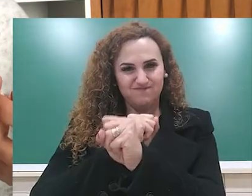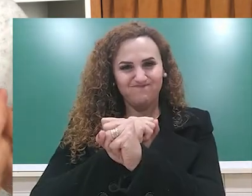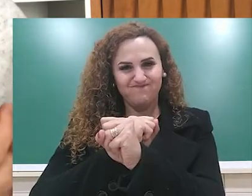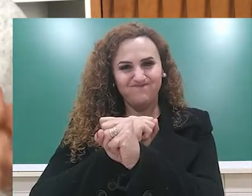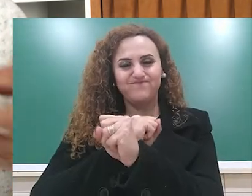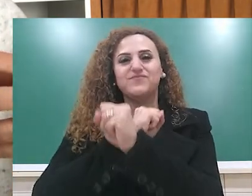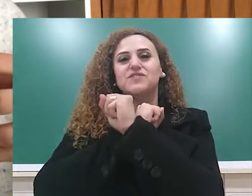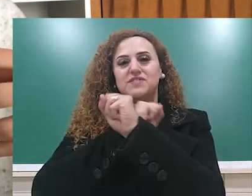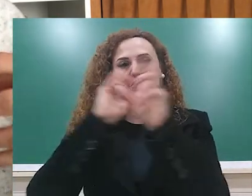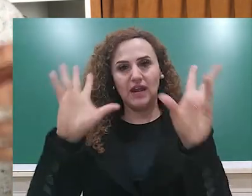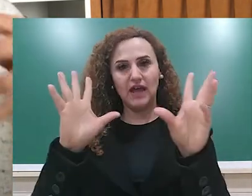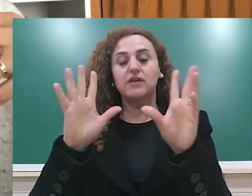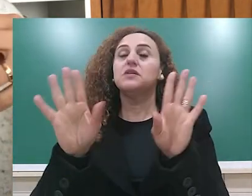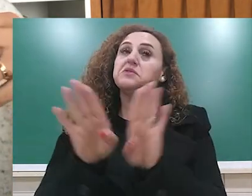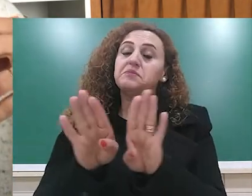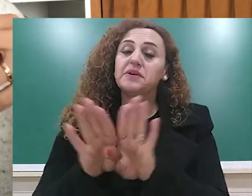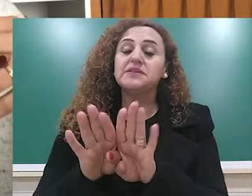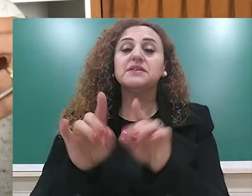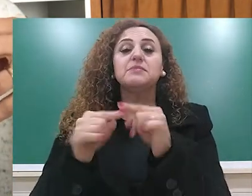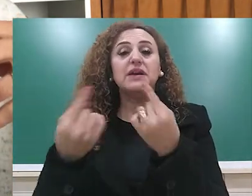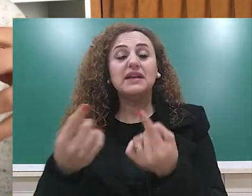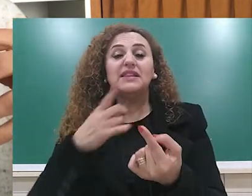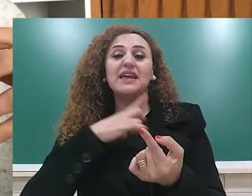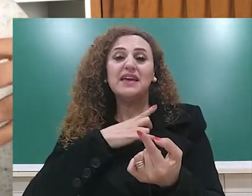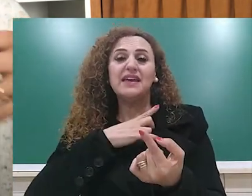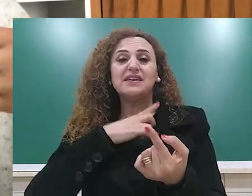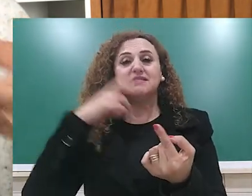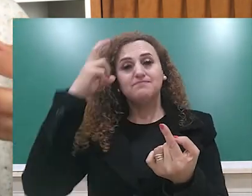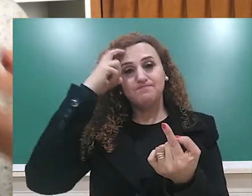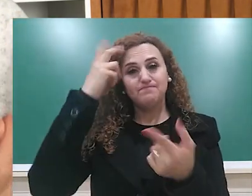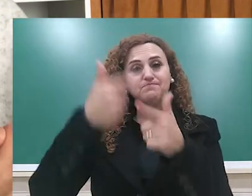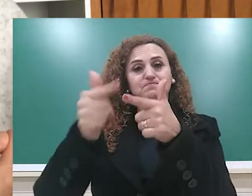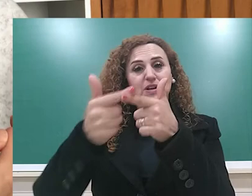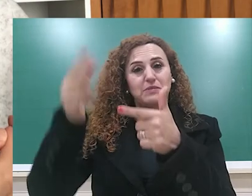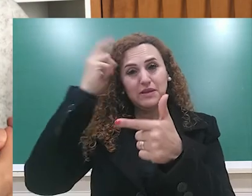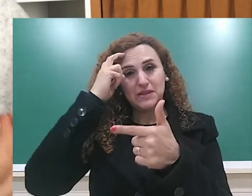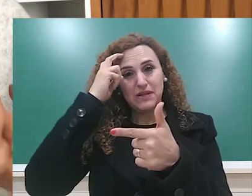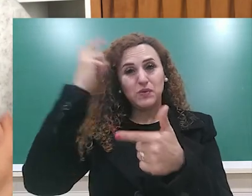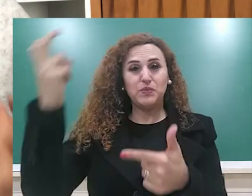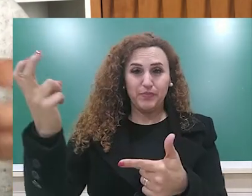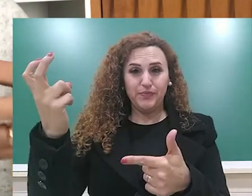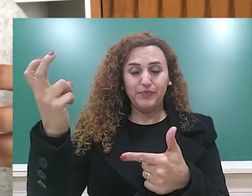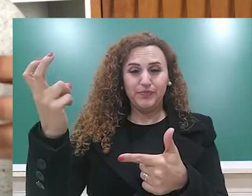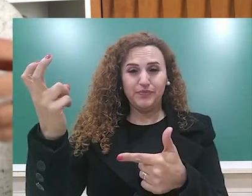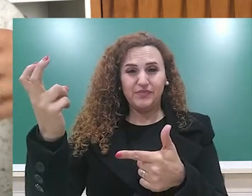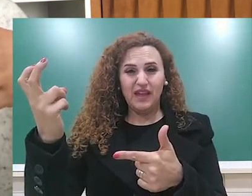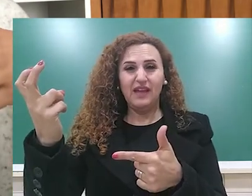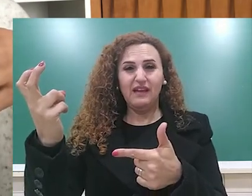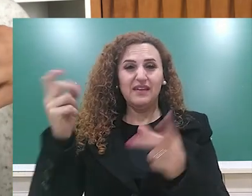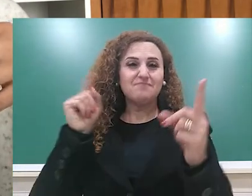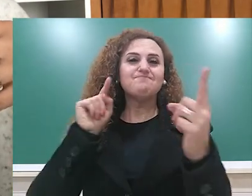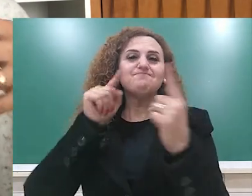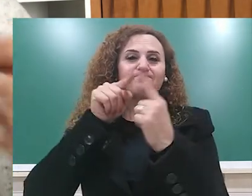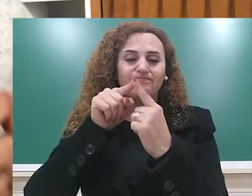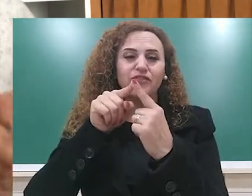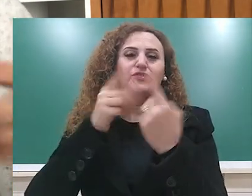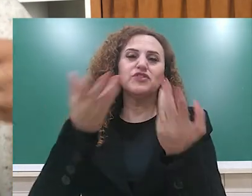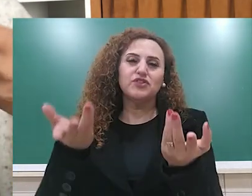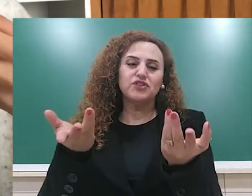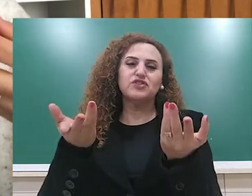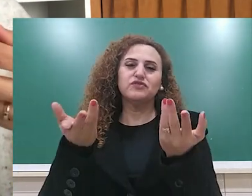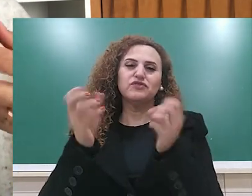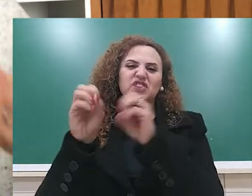considerada, que é esse processo de aculturamento, né, então, o objetivo desses padres era fazer com que essas